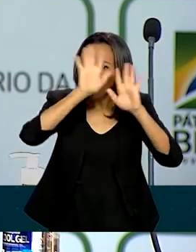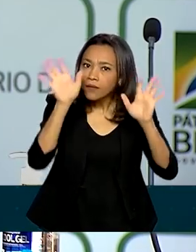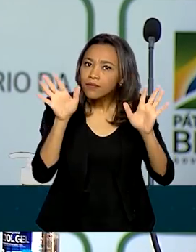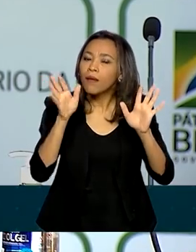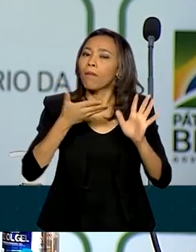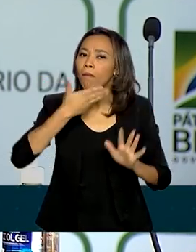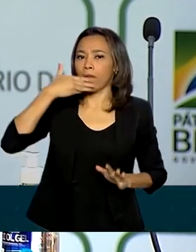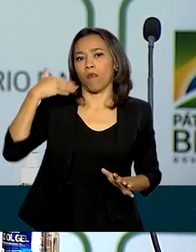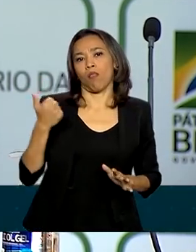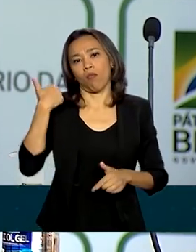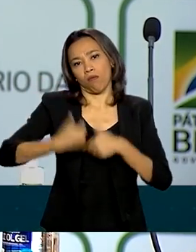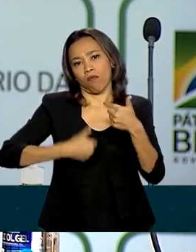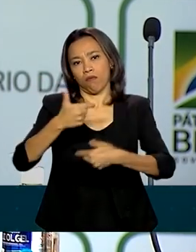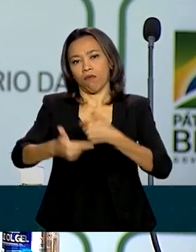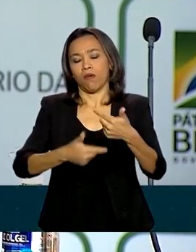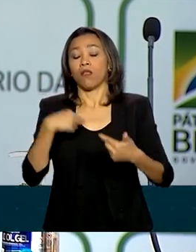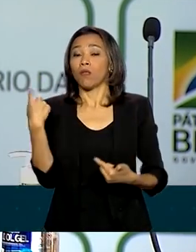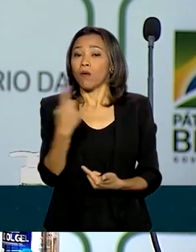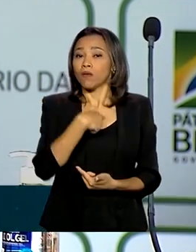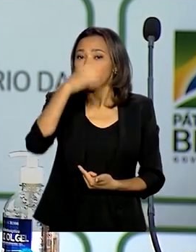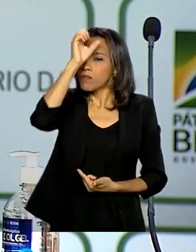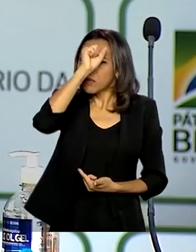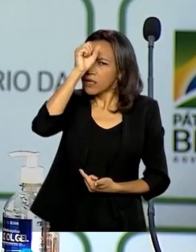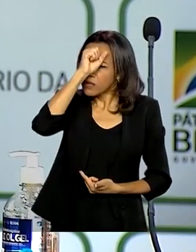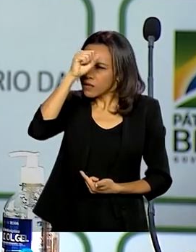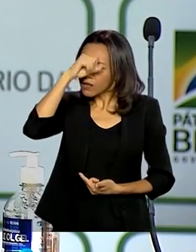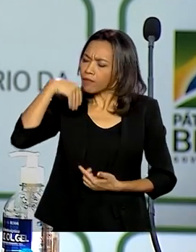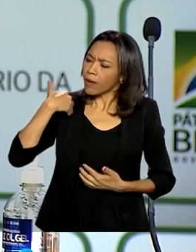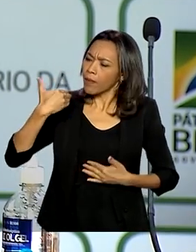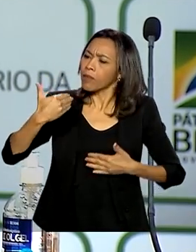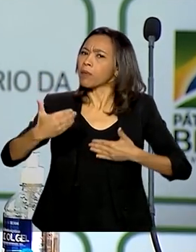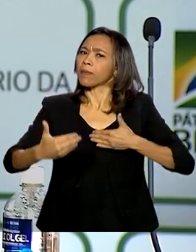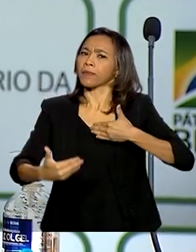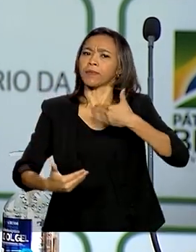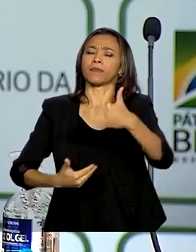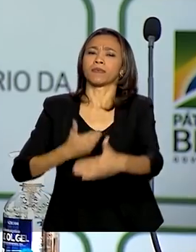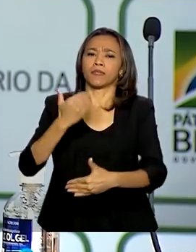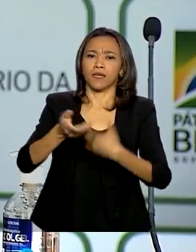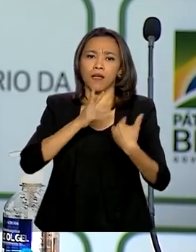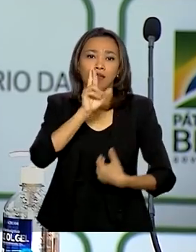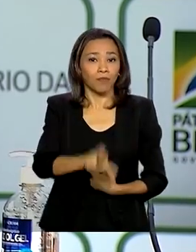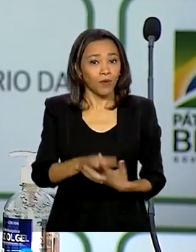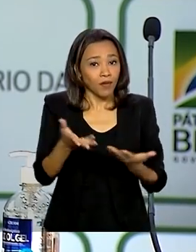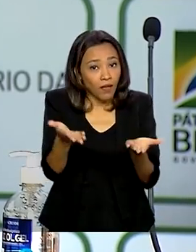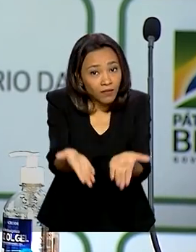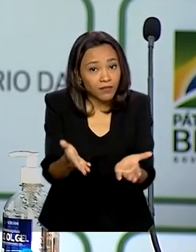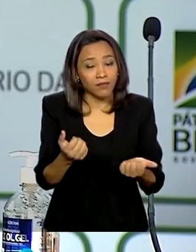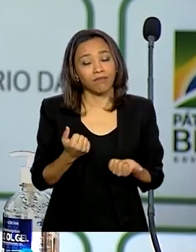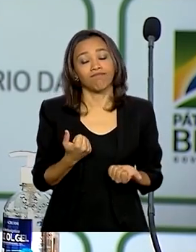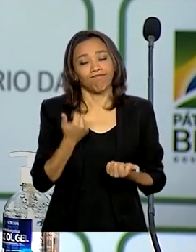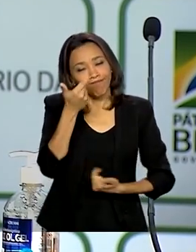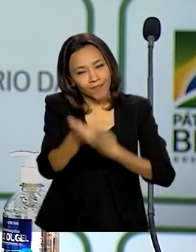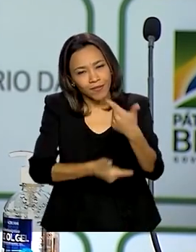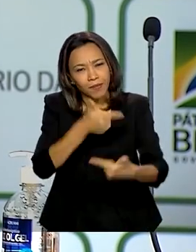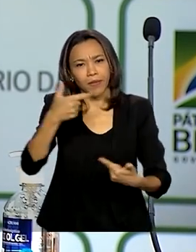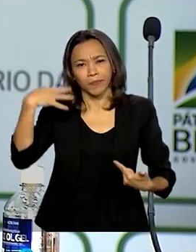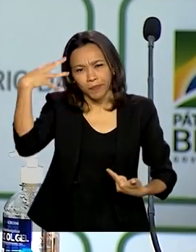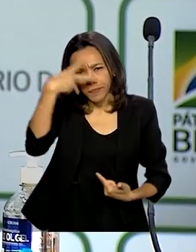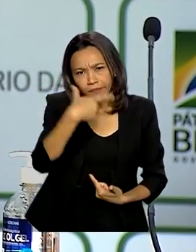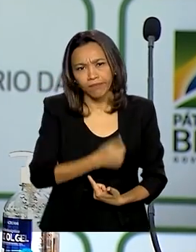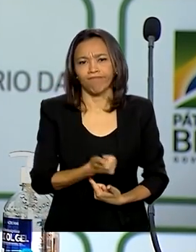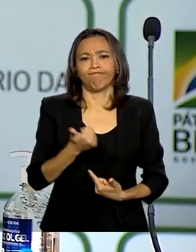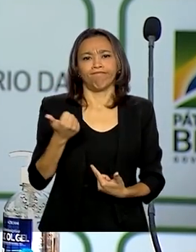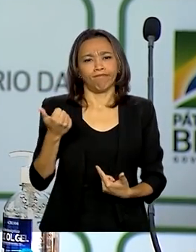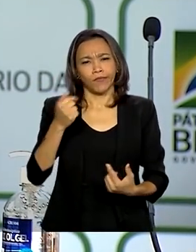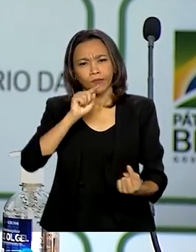Esse é o nosso lema. Nós estamos aprendendo, estamos evoluindo e o resultado disso é esse. Um trabalho bonito, um trabalho